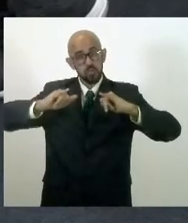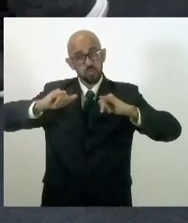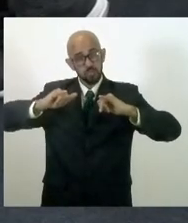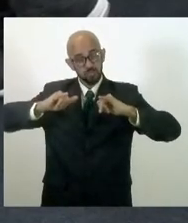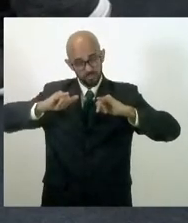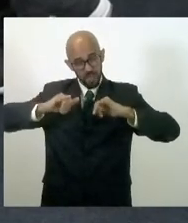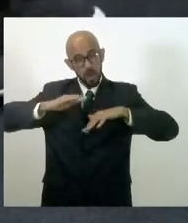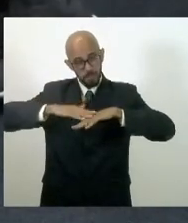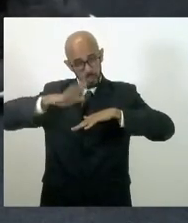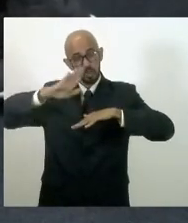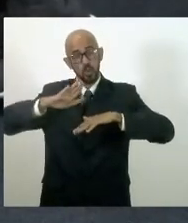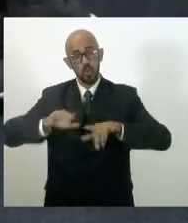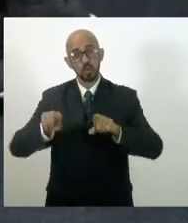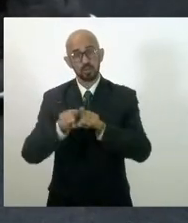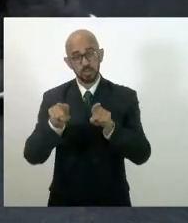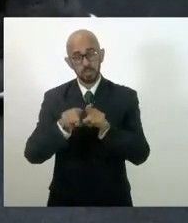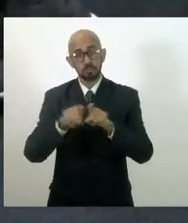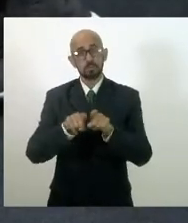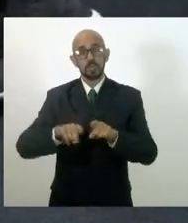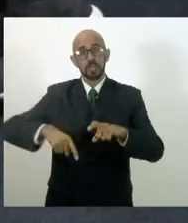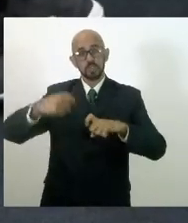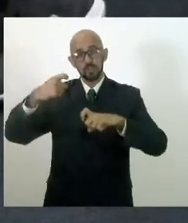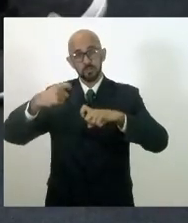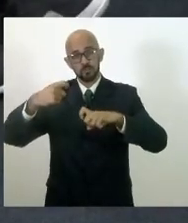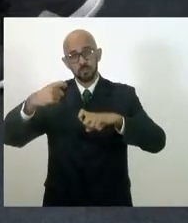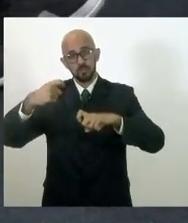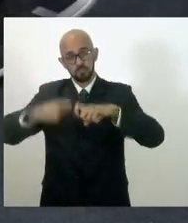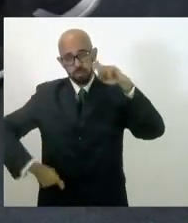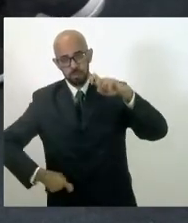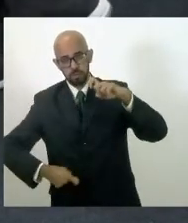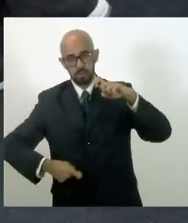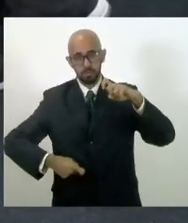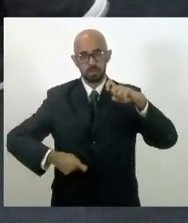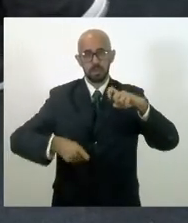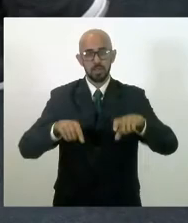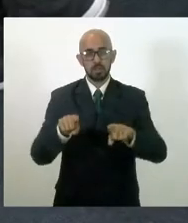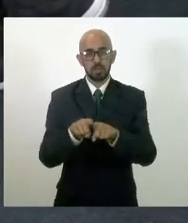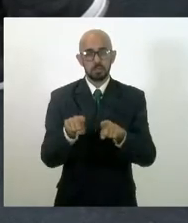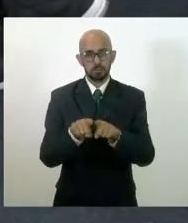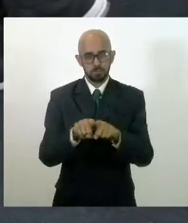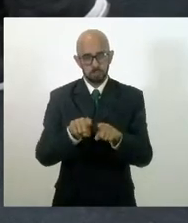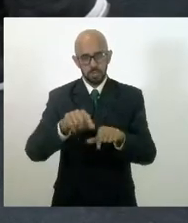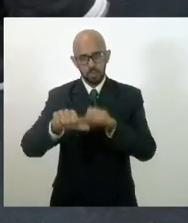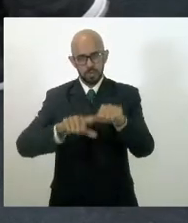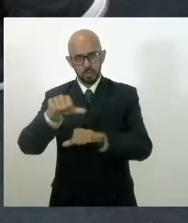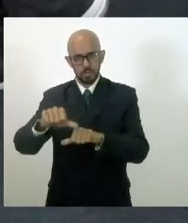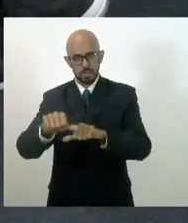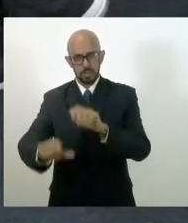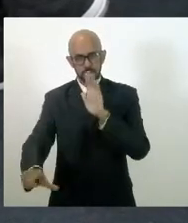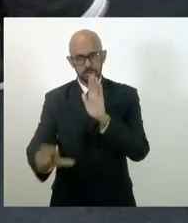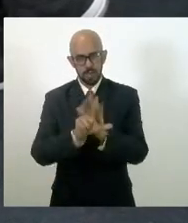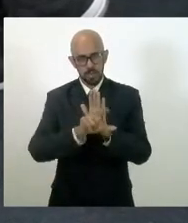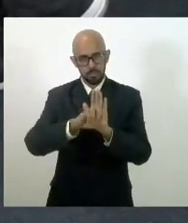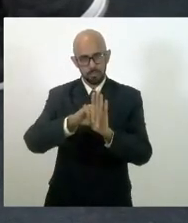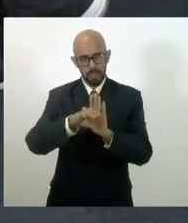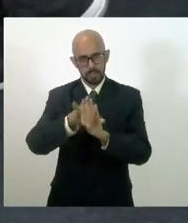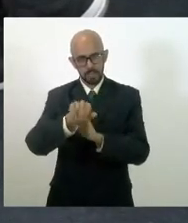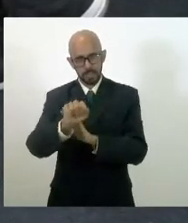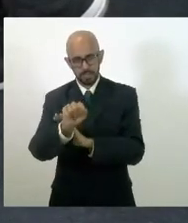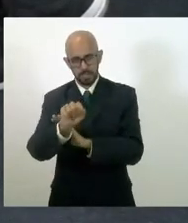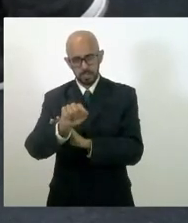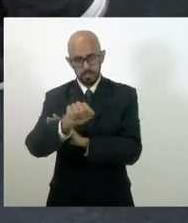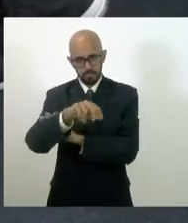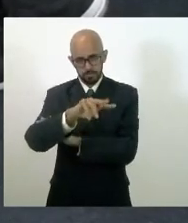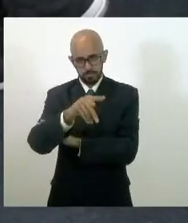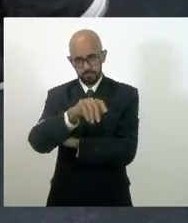e também e também importante dizer que hoje, com as alterações da Lei Maria da Penha, temos a